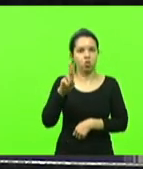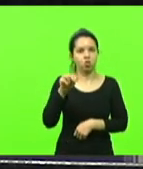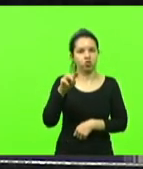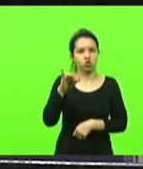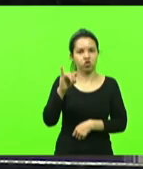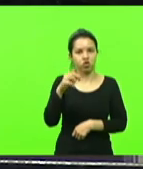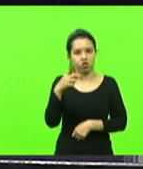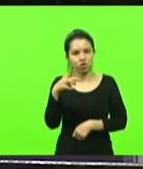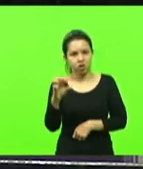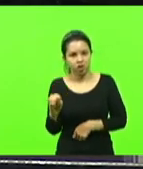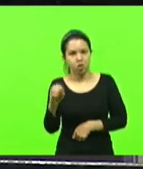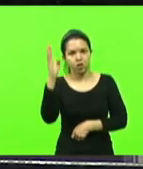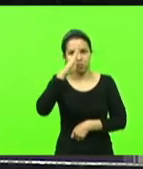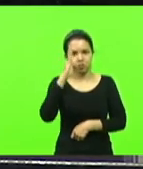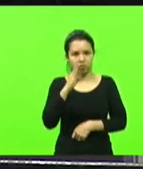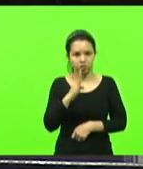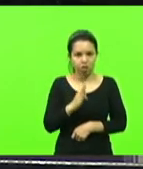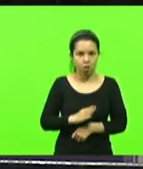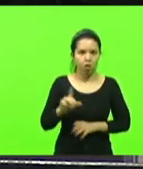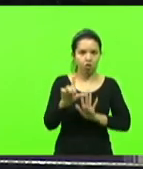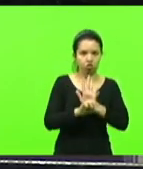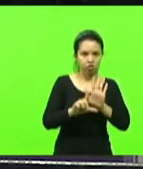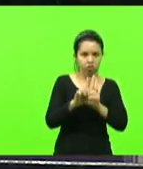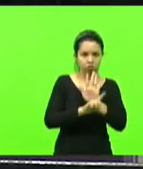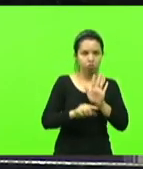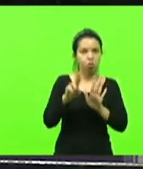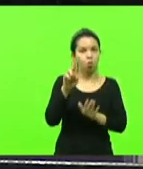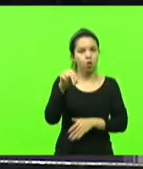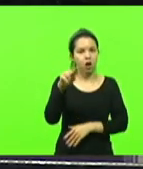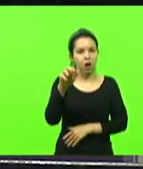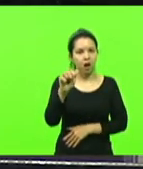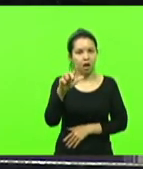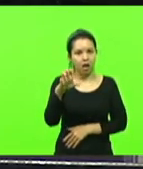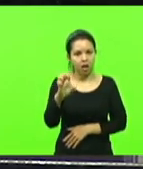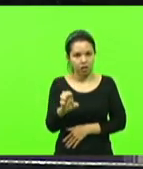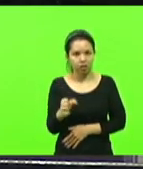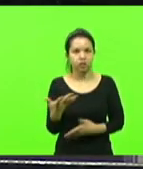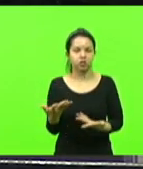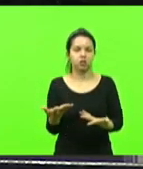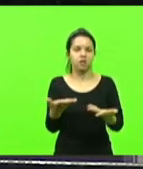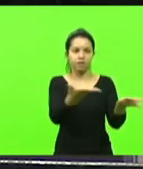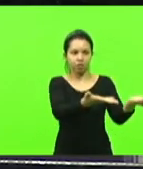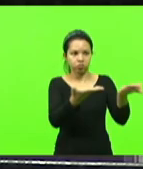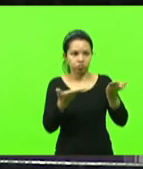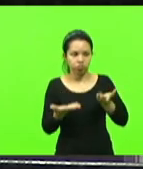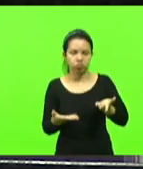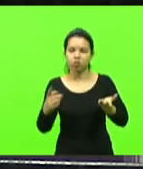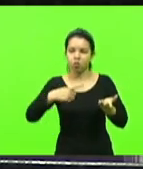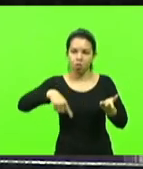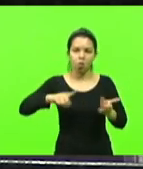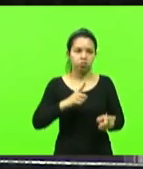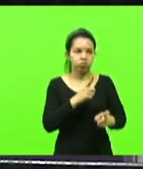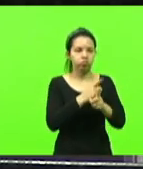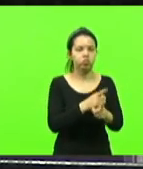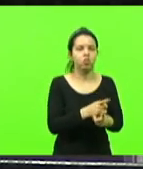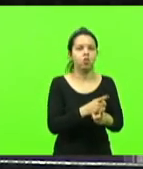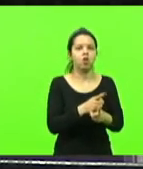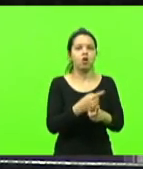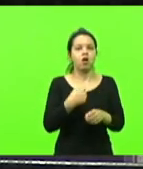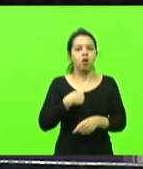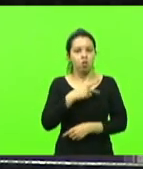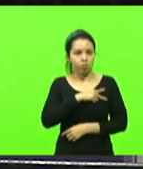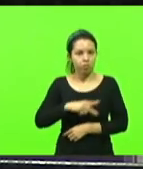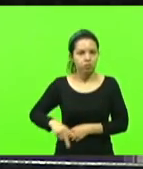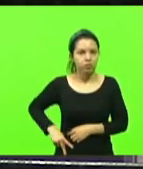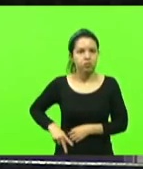dos Legisladores e Legislativos do Brasil, a Unália, ao qual eu tive a honra de presidir durante o ano de 2019, a deputada